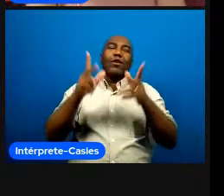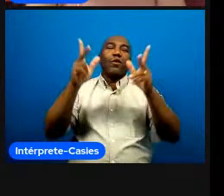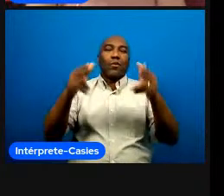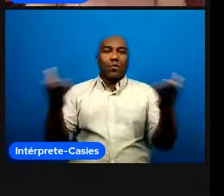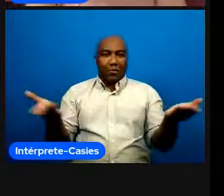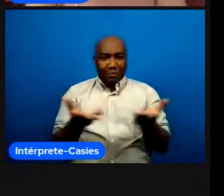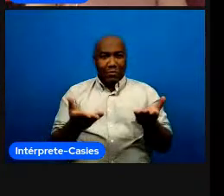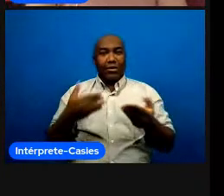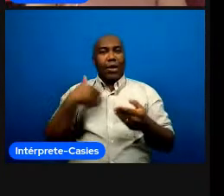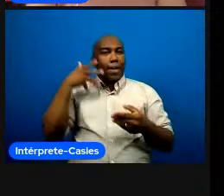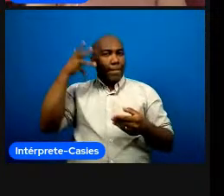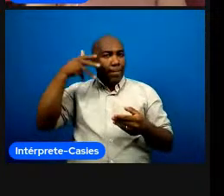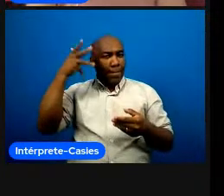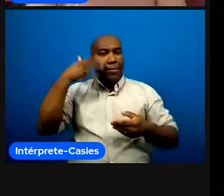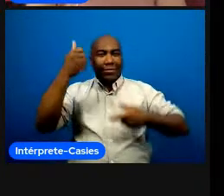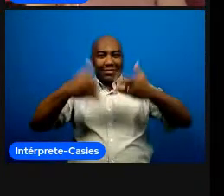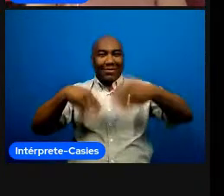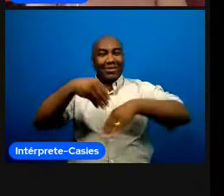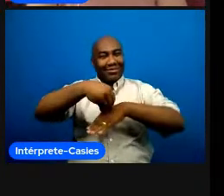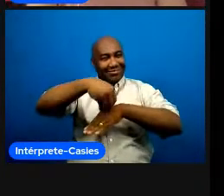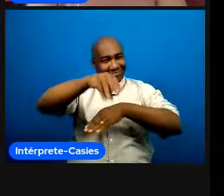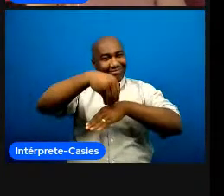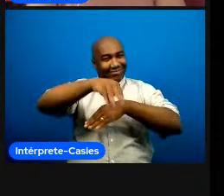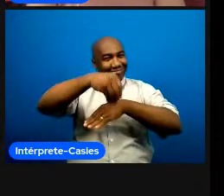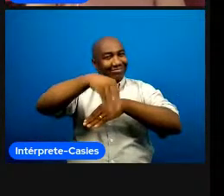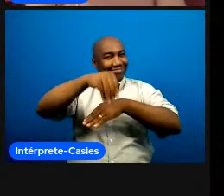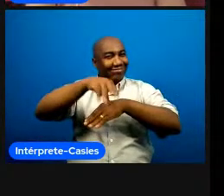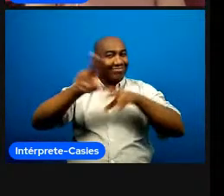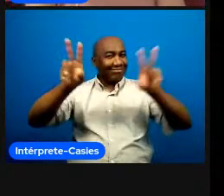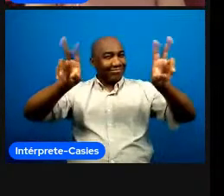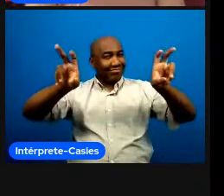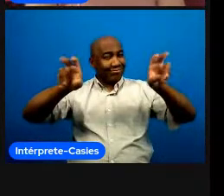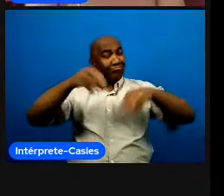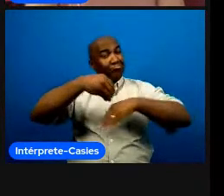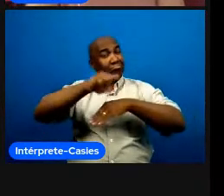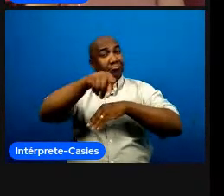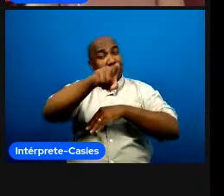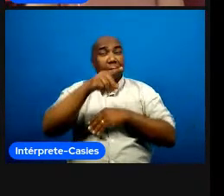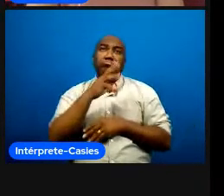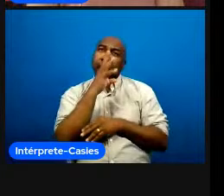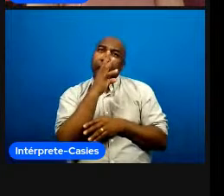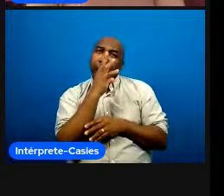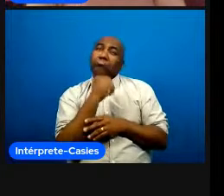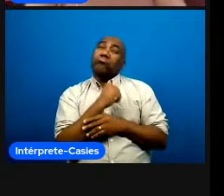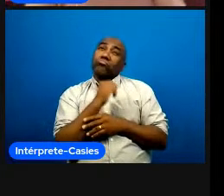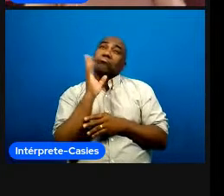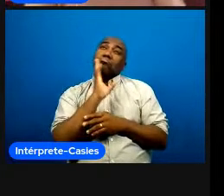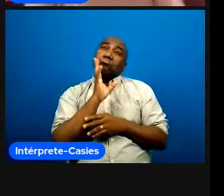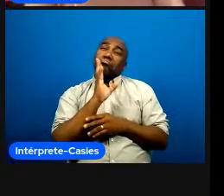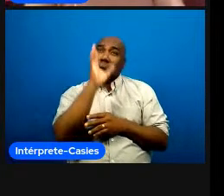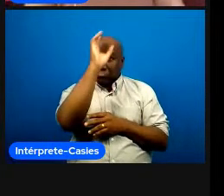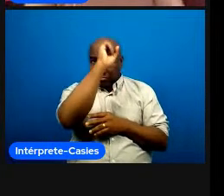mediando esse conhecimento pra vocês né então tem um tema dentro de um evento e aí eu escolhi